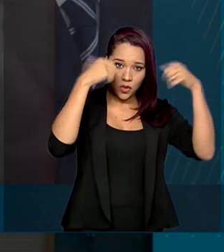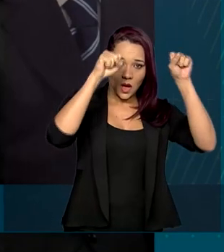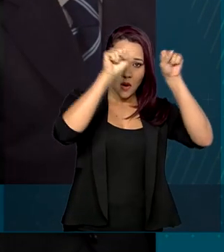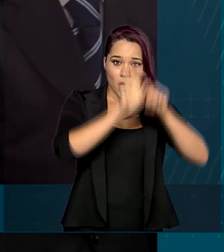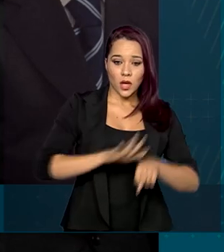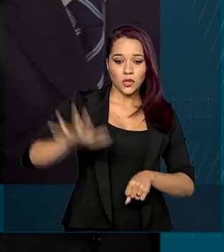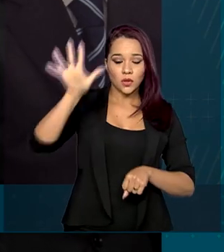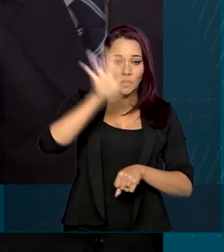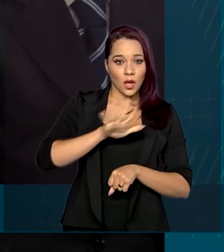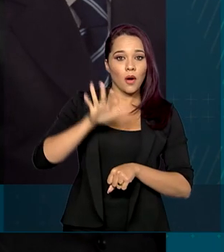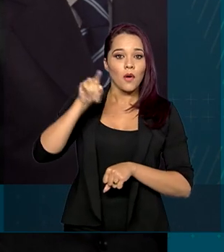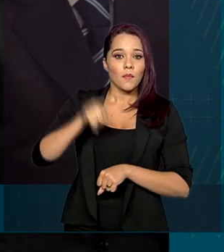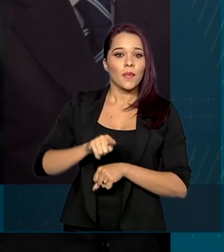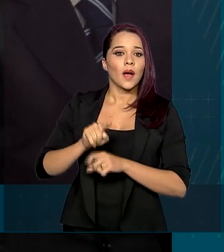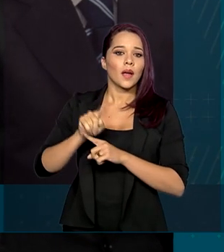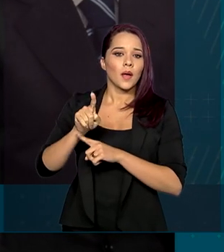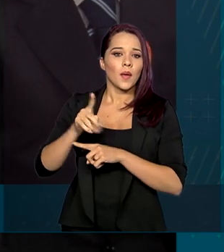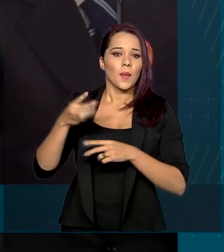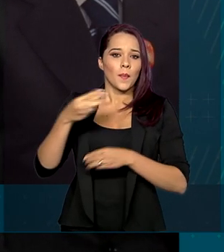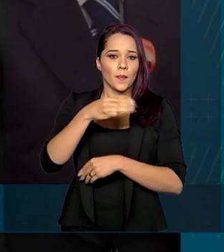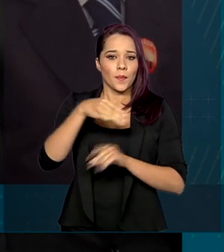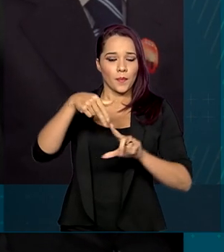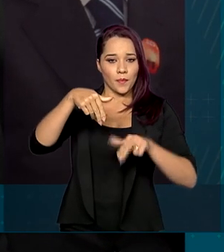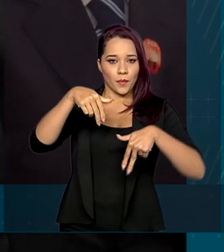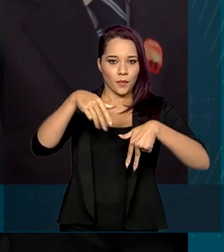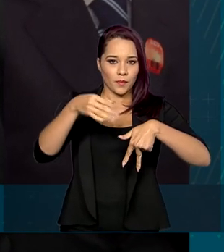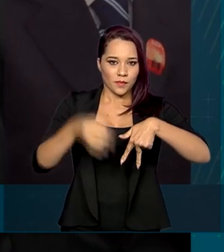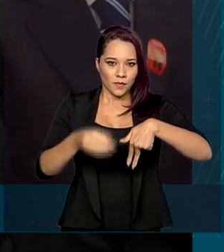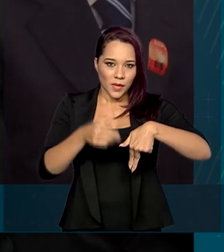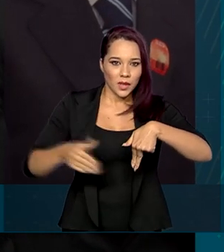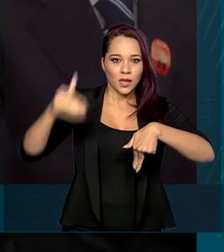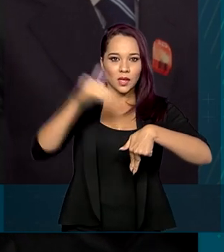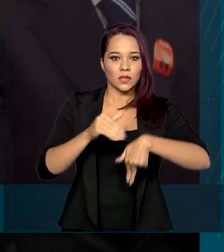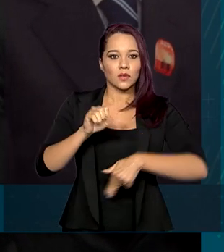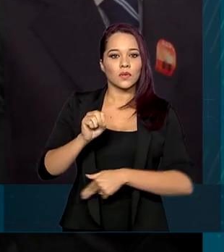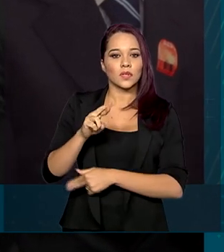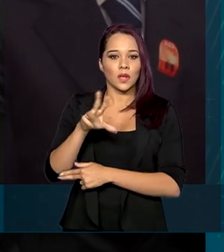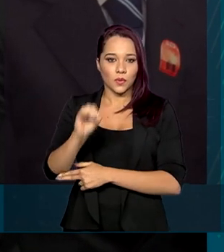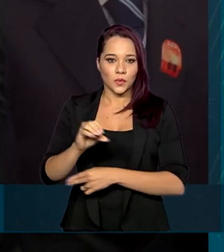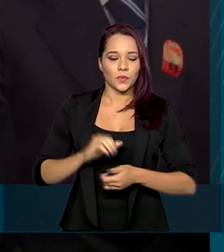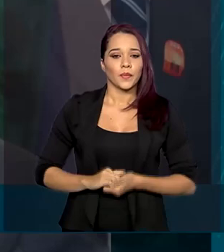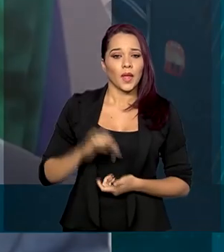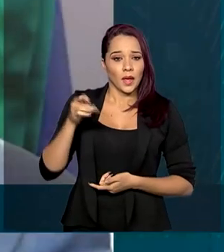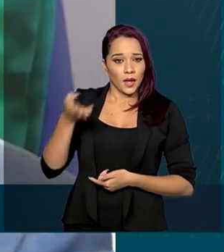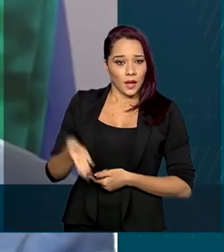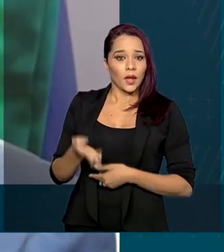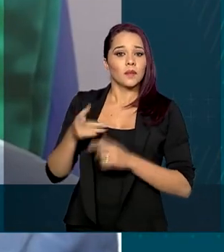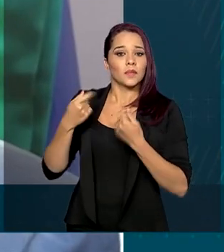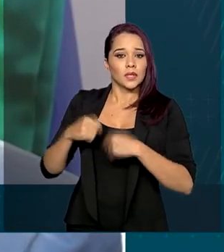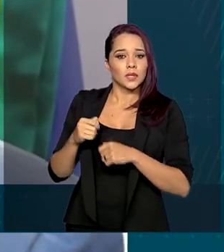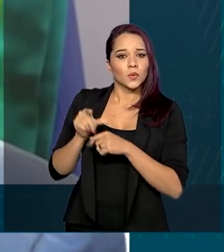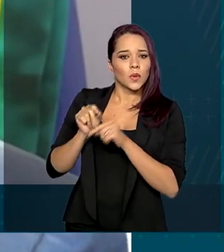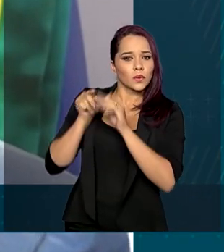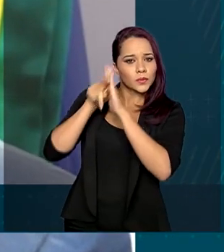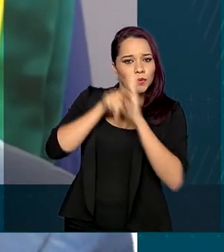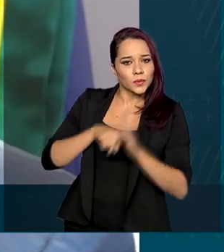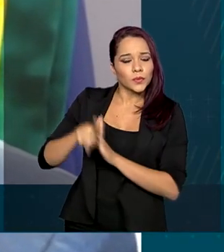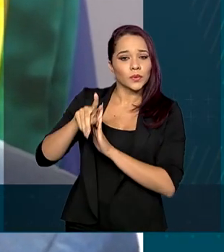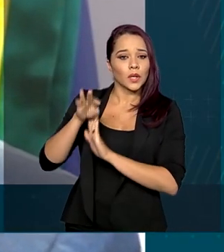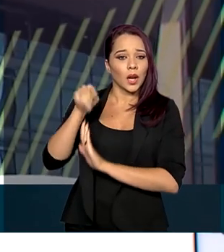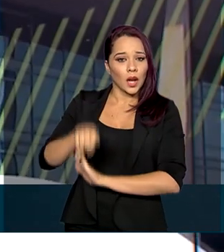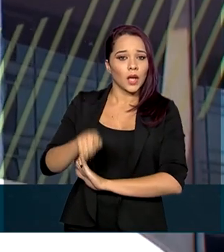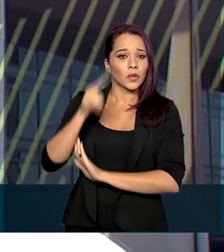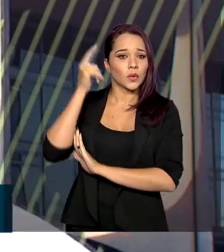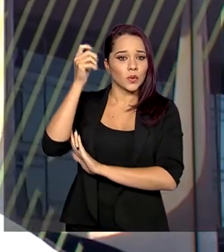Primeira Região para a vaga do ministro Celso de Mello. Para assumir o cargo, o desembargador será submetido à sabatina no Senado